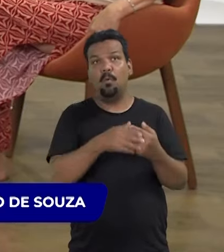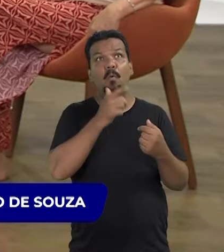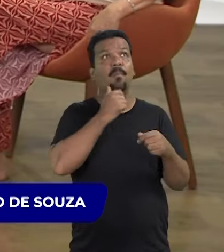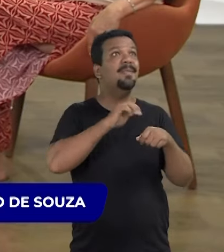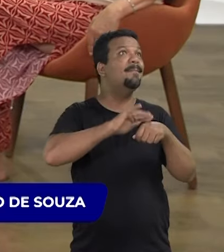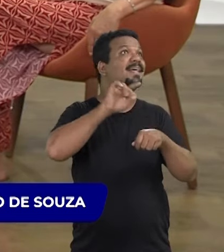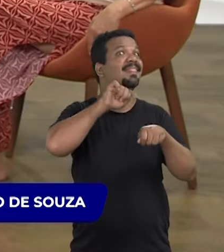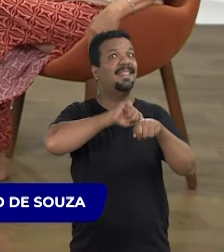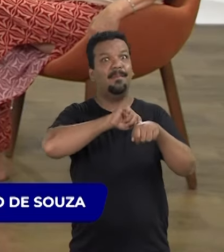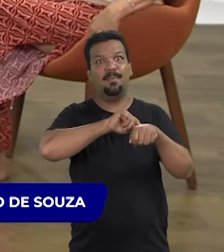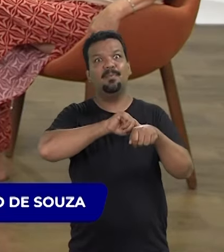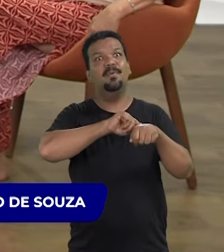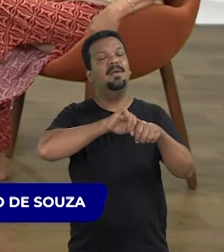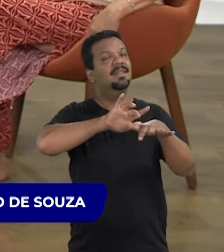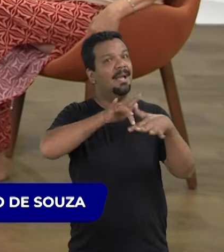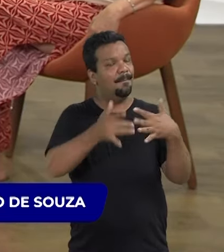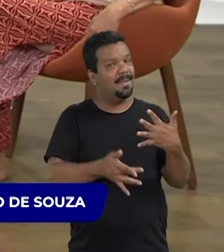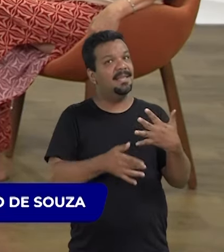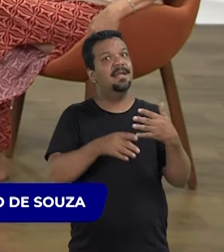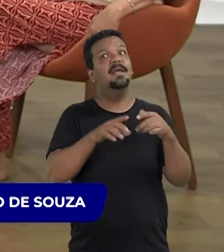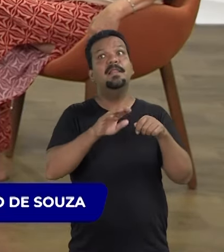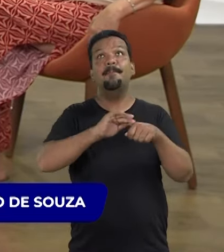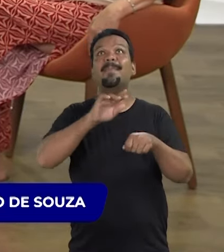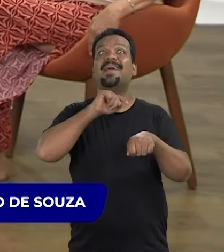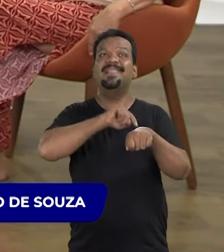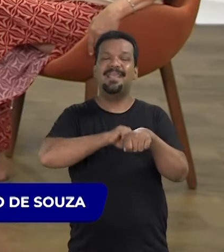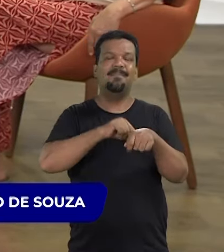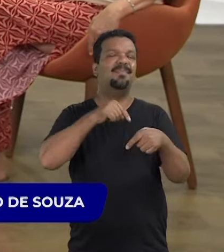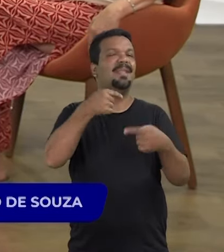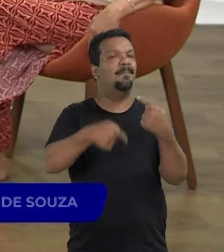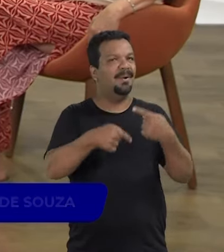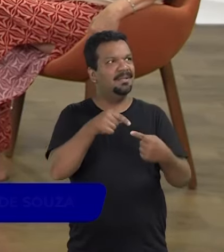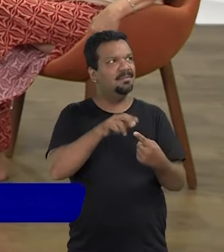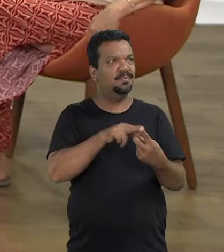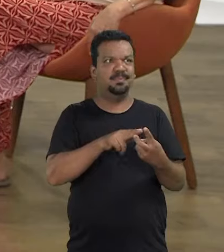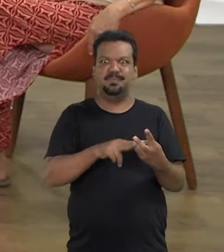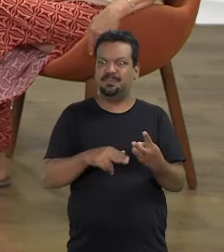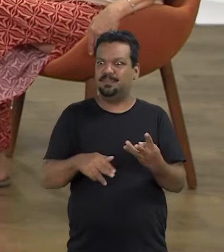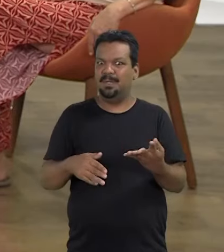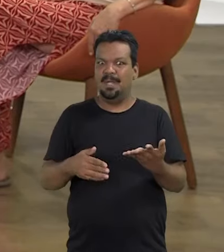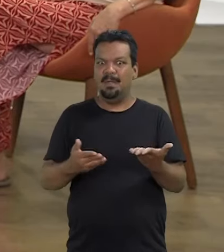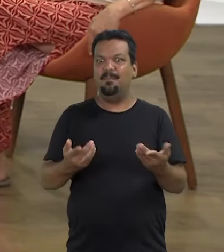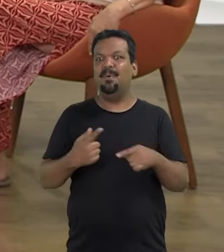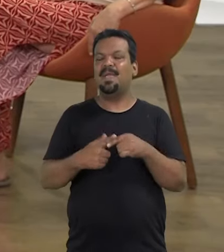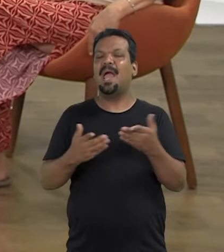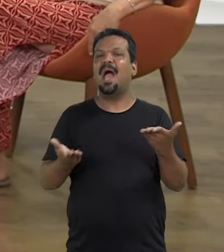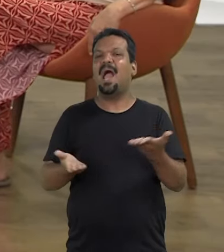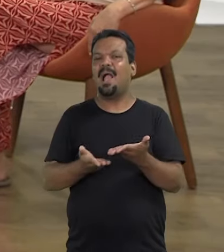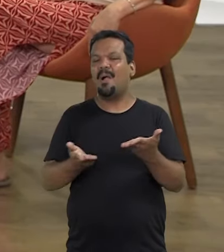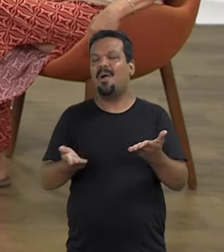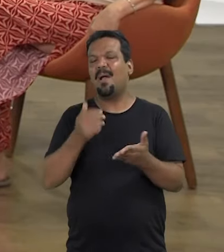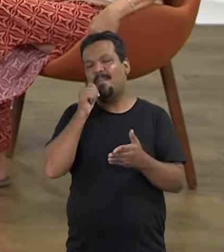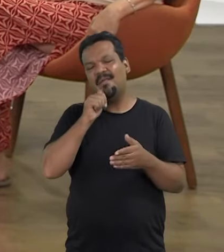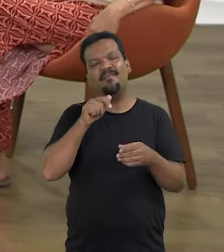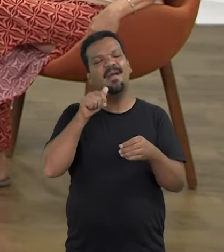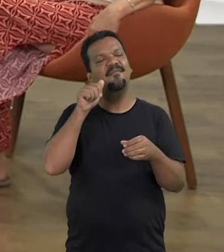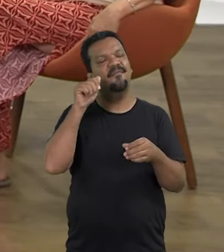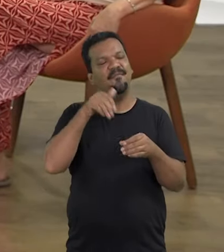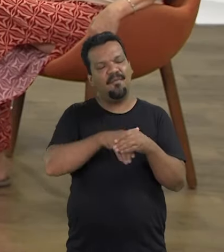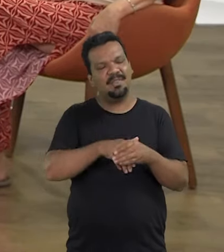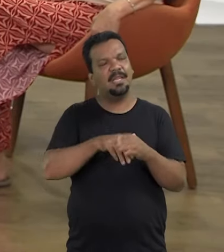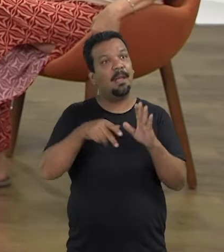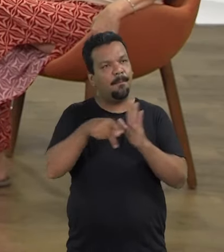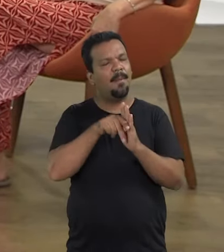os homens têm mais tempo de mídia, os homens têm mais tempo dentro da política, porque é que agora as mulheres vão tudo votar nas mulheres.